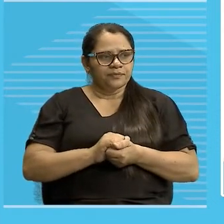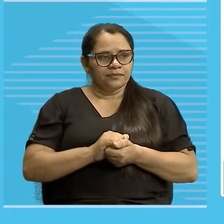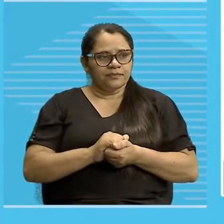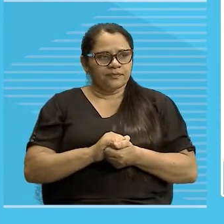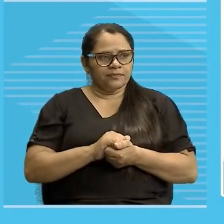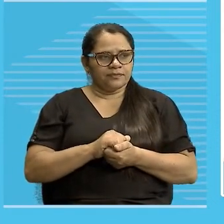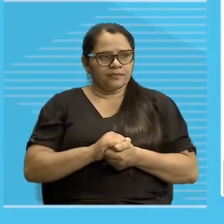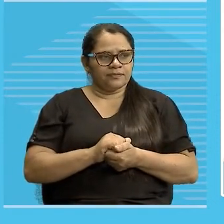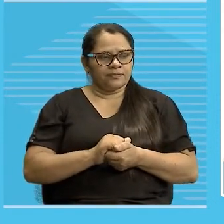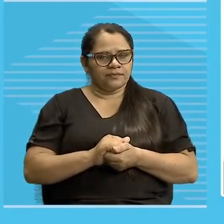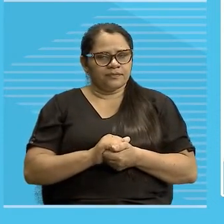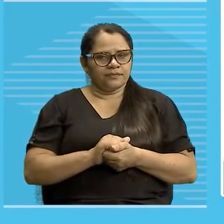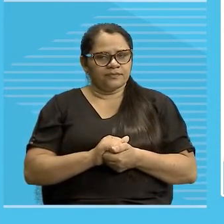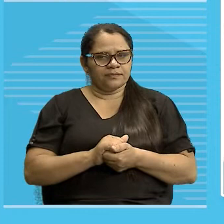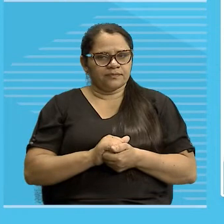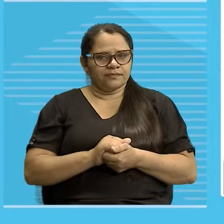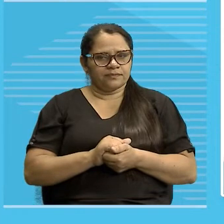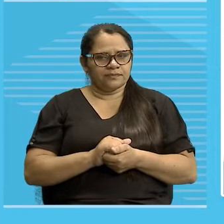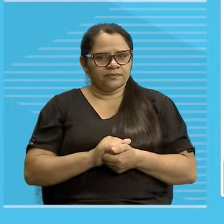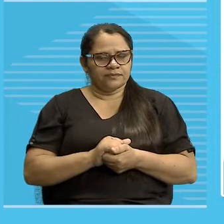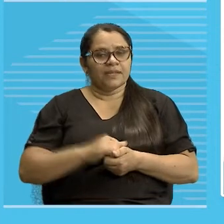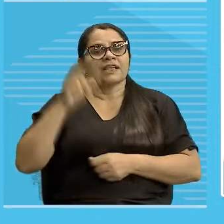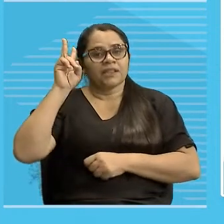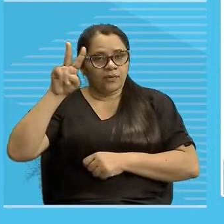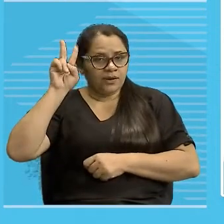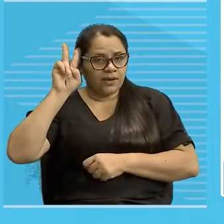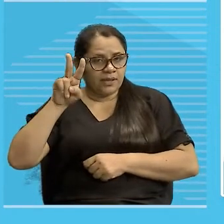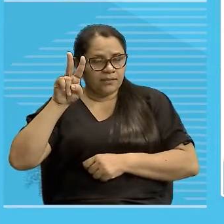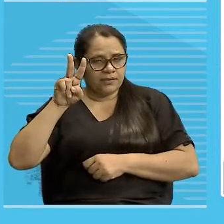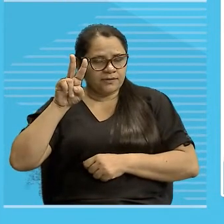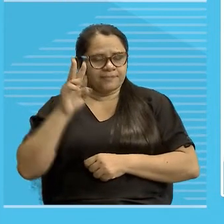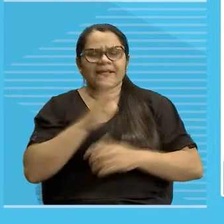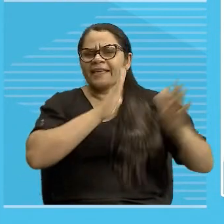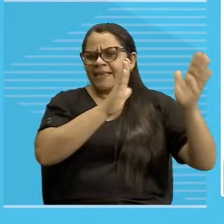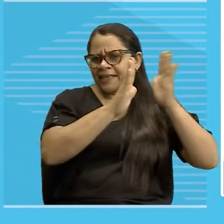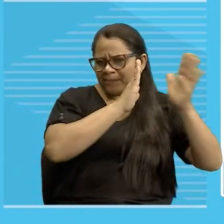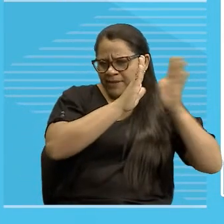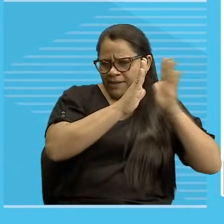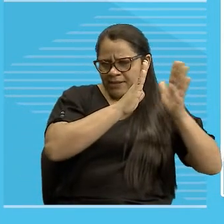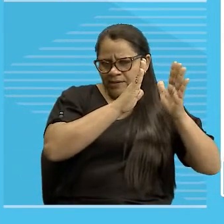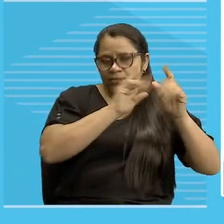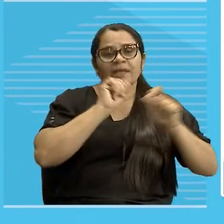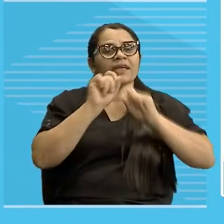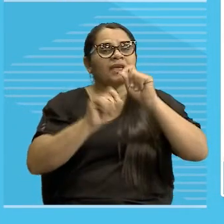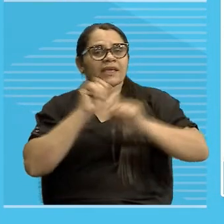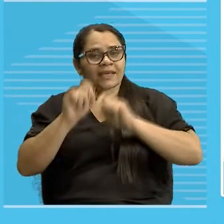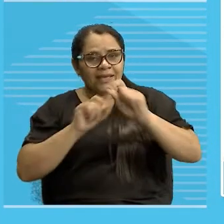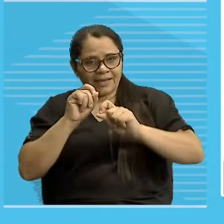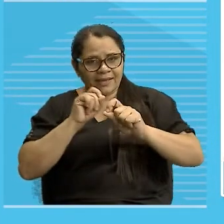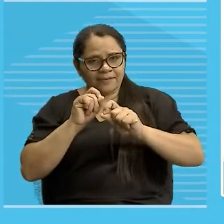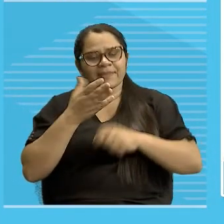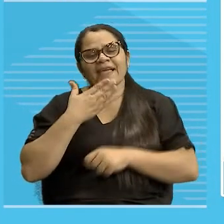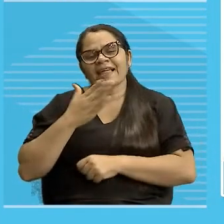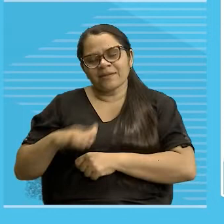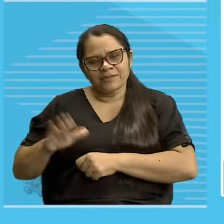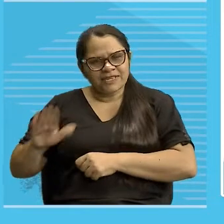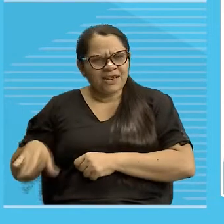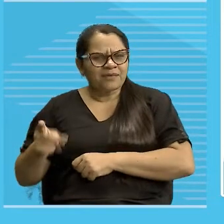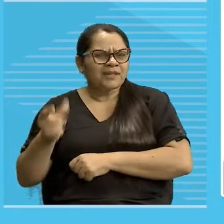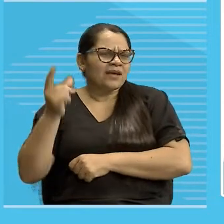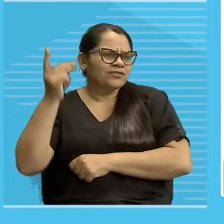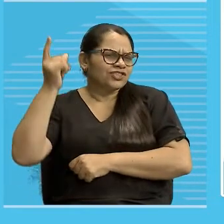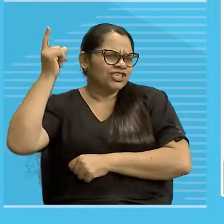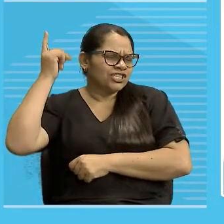avaliar, lembra-se daquele tempo em que éramos crianças, ou